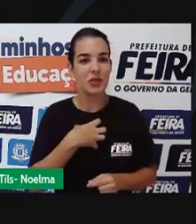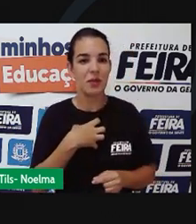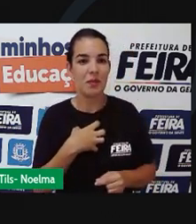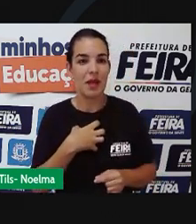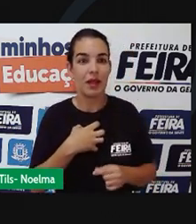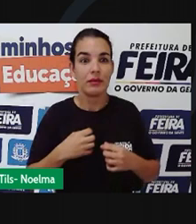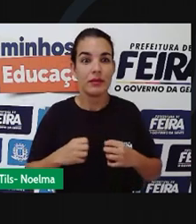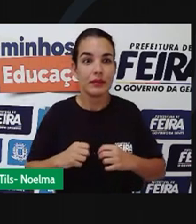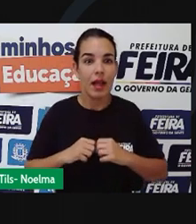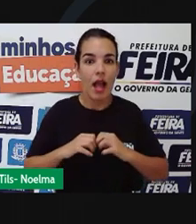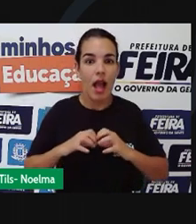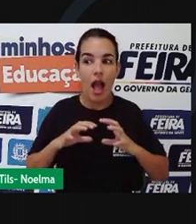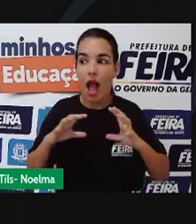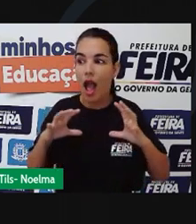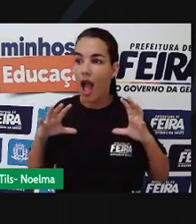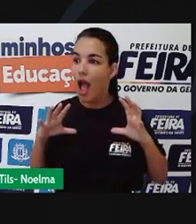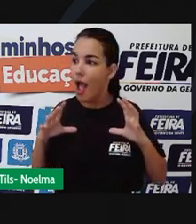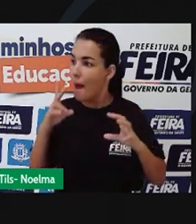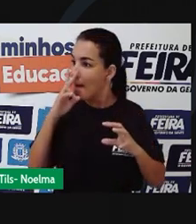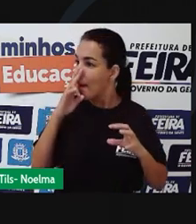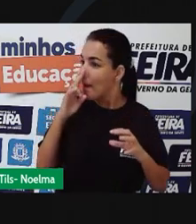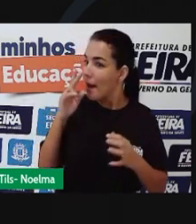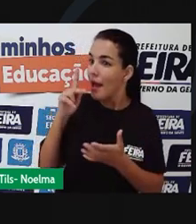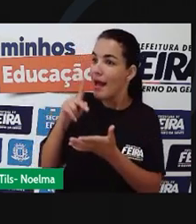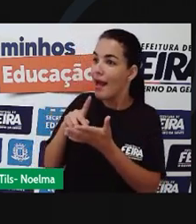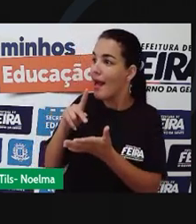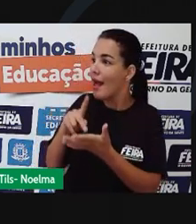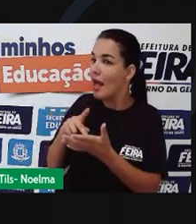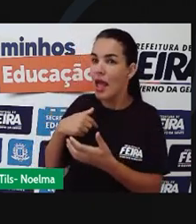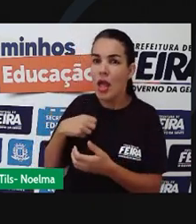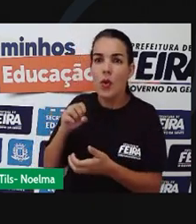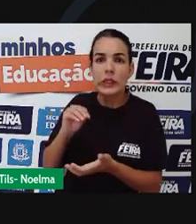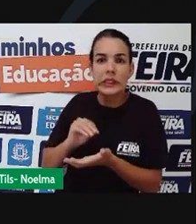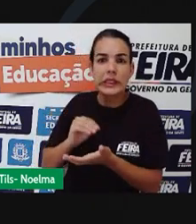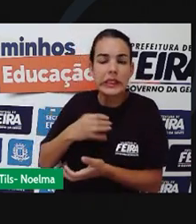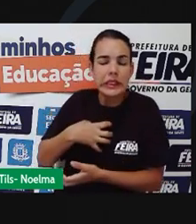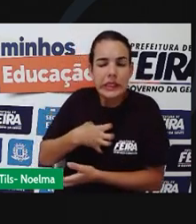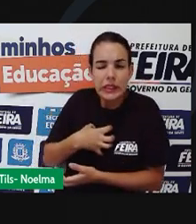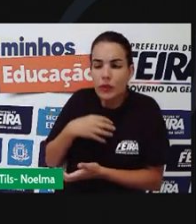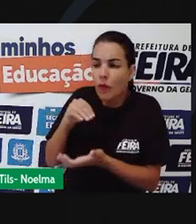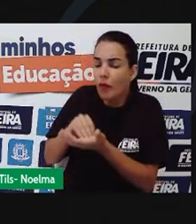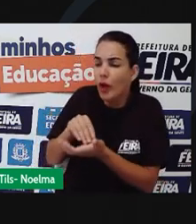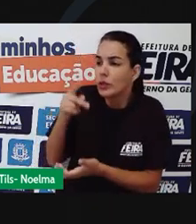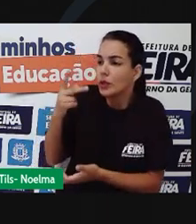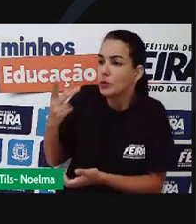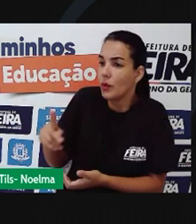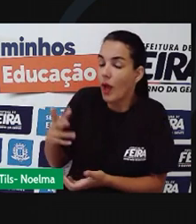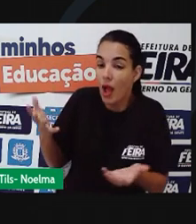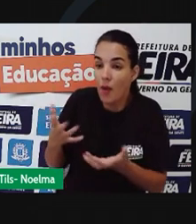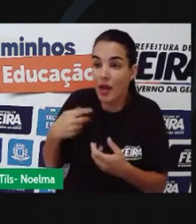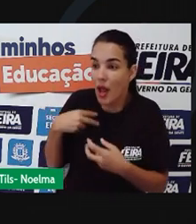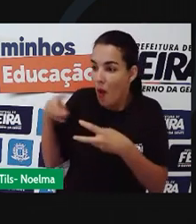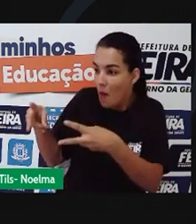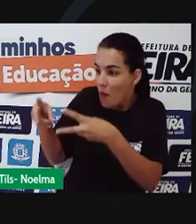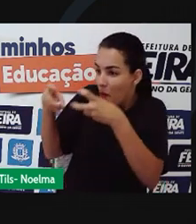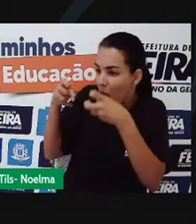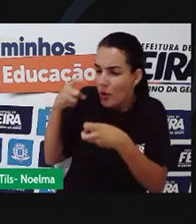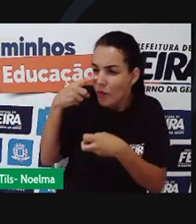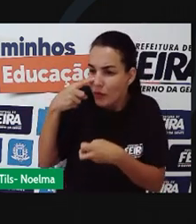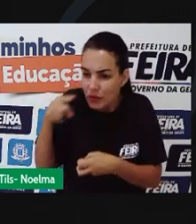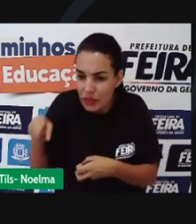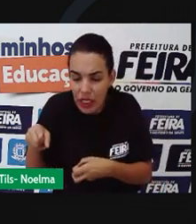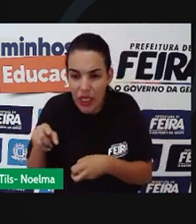É. Não é que dá certo mesmo? Não é que eu sinto sua falta? Não é que eu te olho agora de maneira diferente?